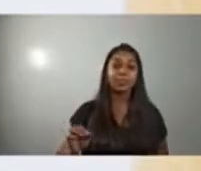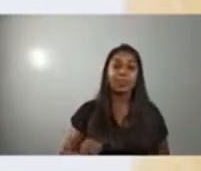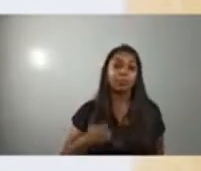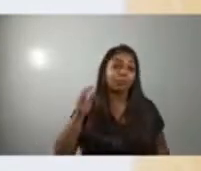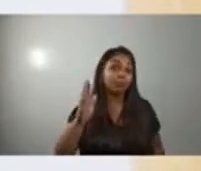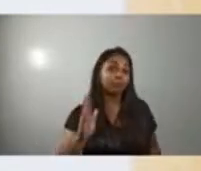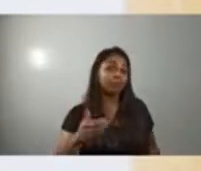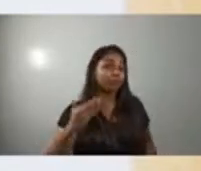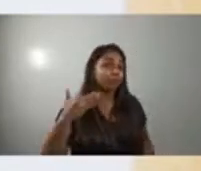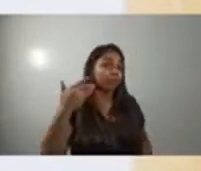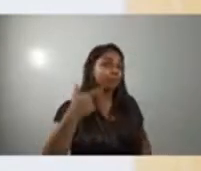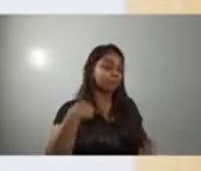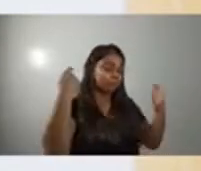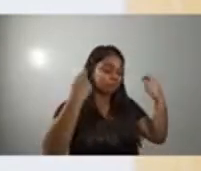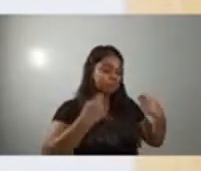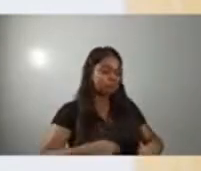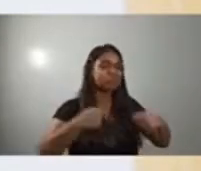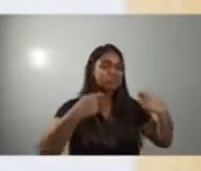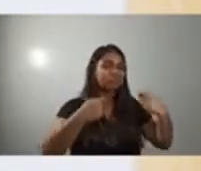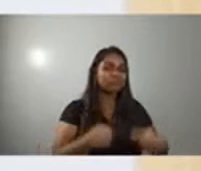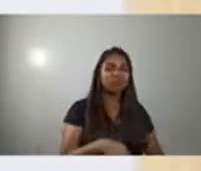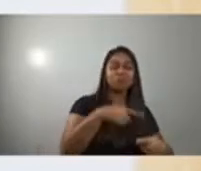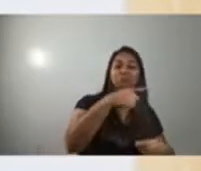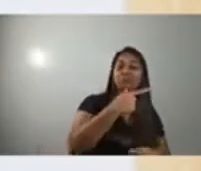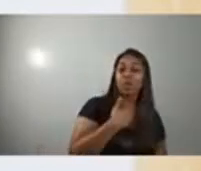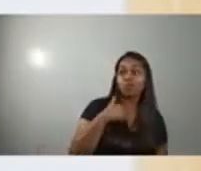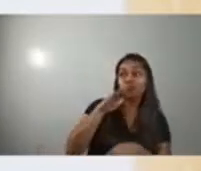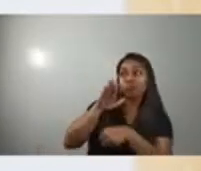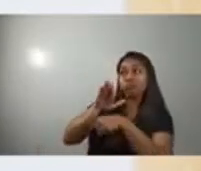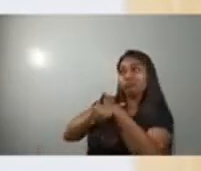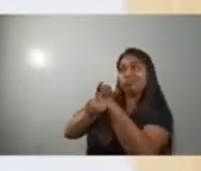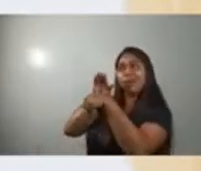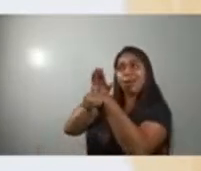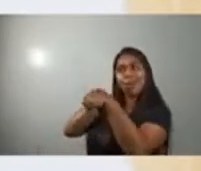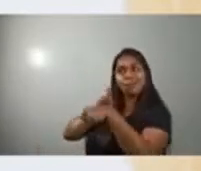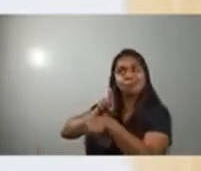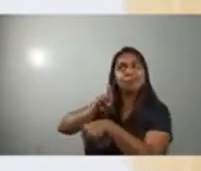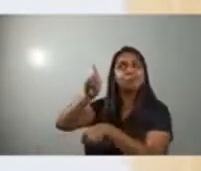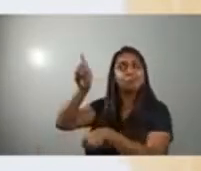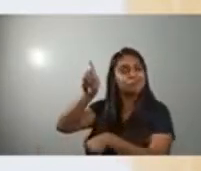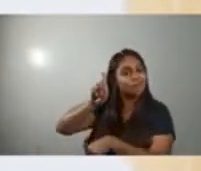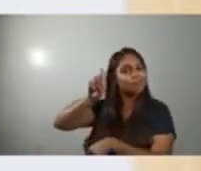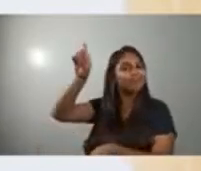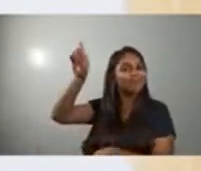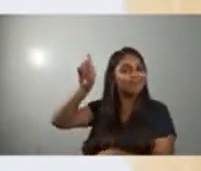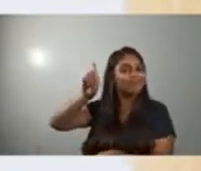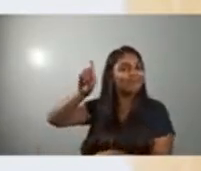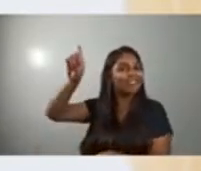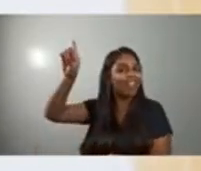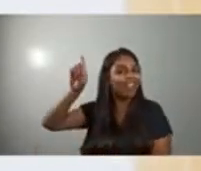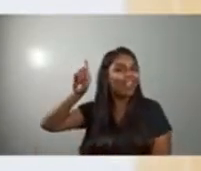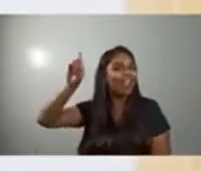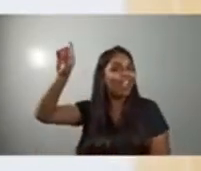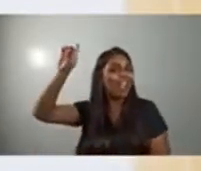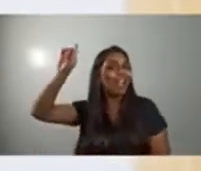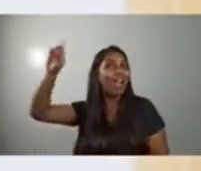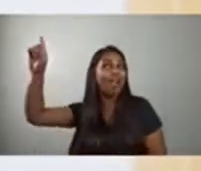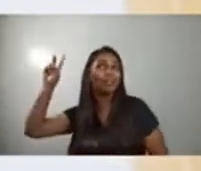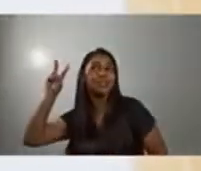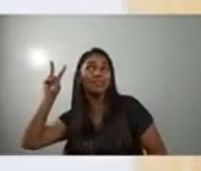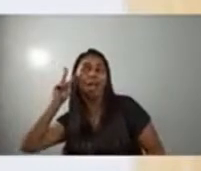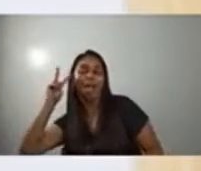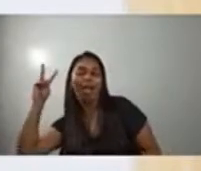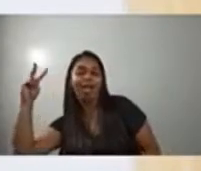Quando eu preciso, chamo por ele Ele me ouve,